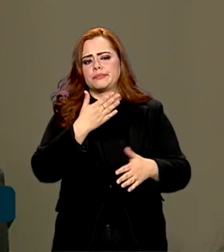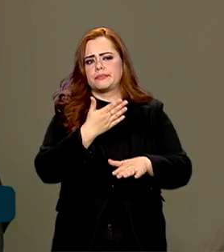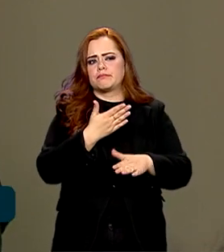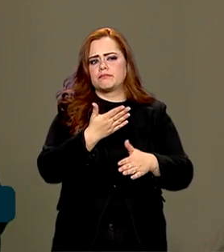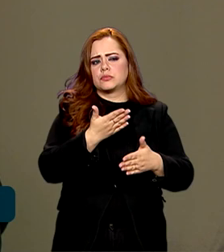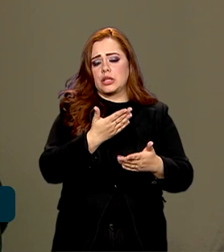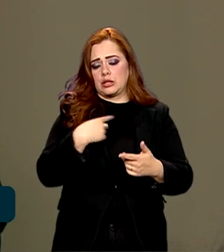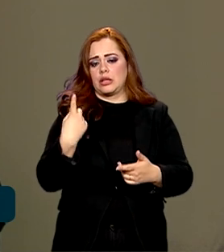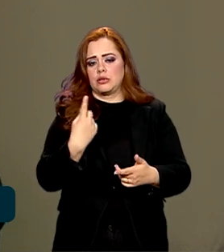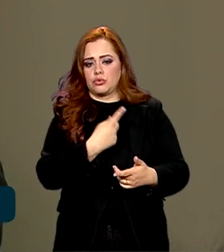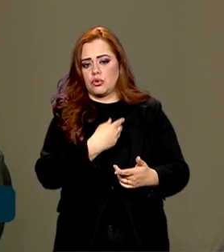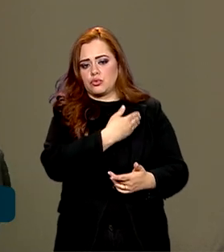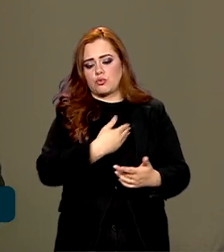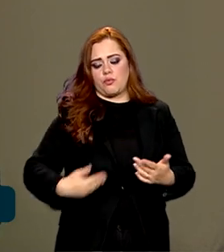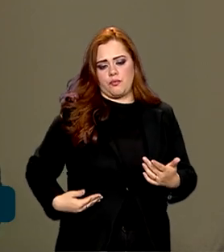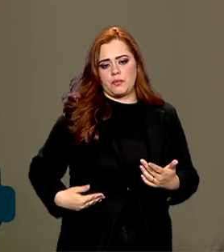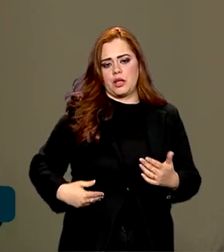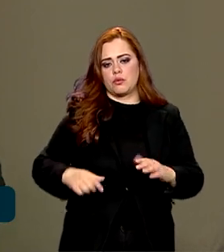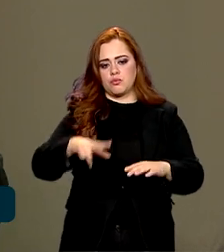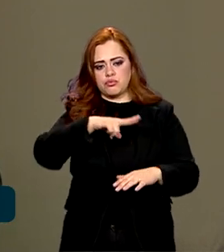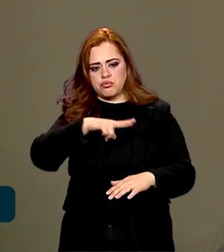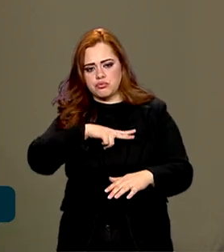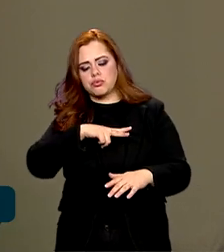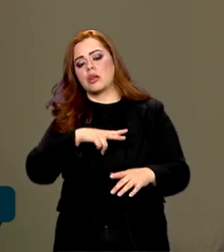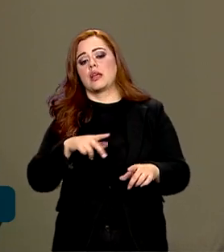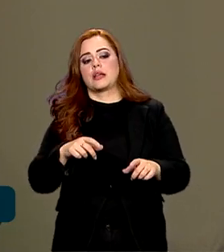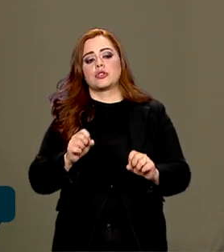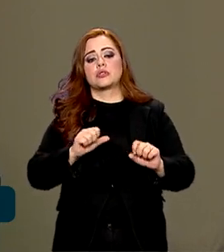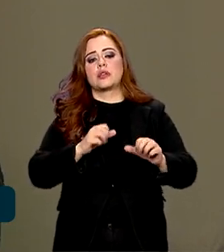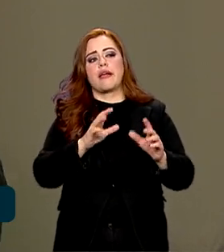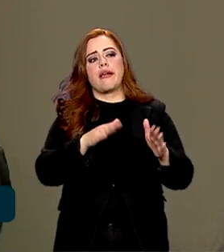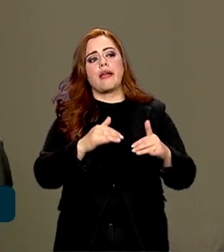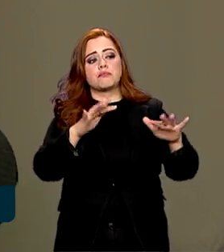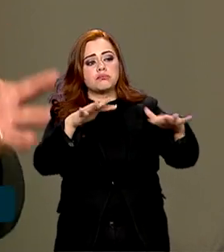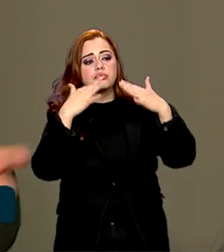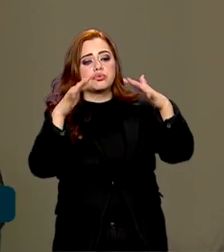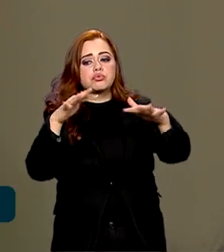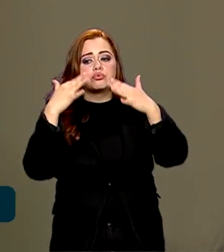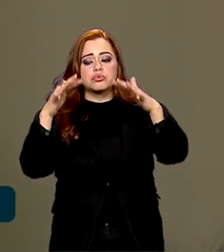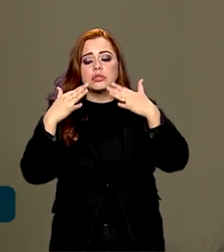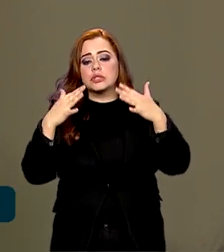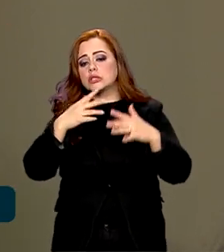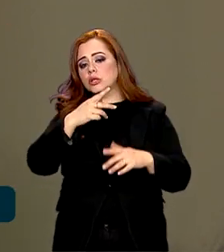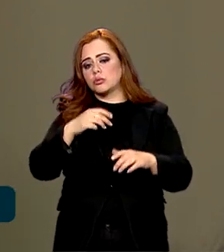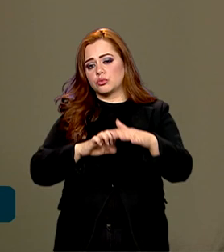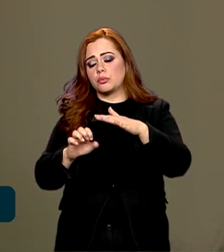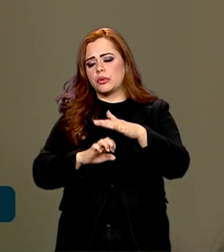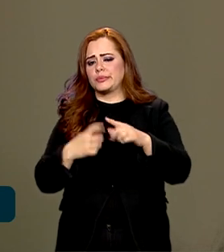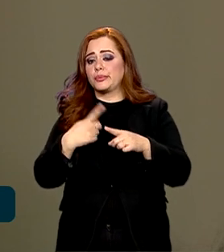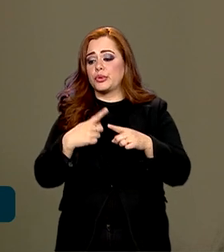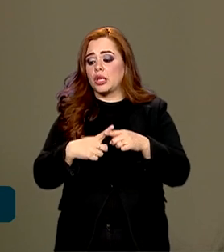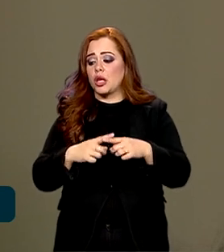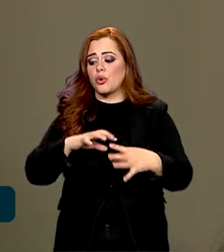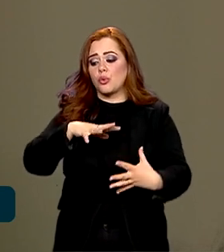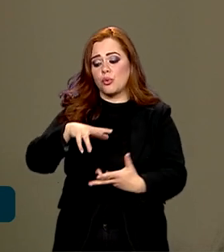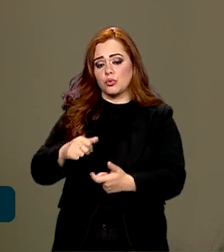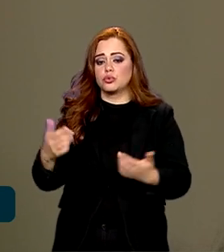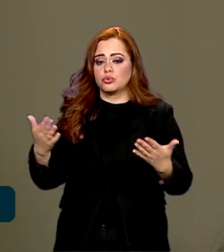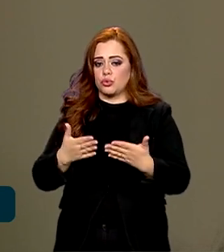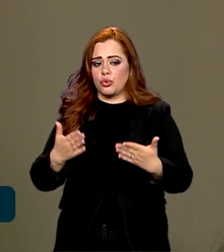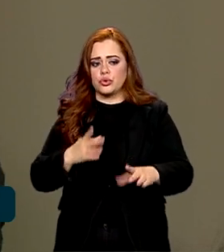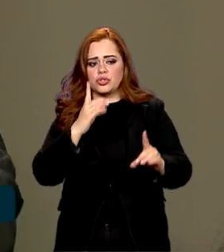participação privada, esses retornos são muito atraentes. Sobretudo hoje, na situação que o mundo se encontra. O Brasil